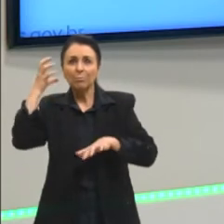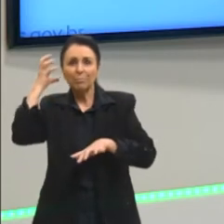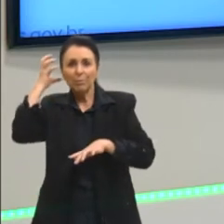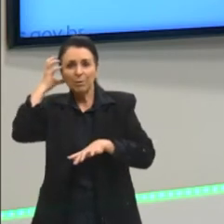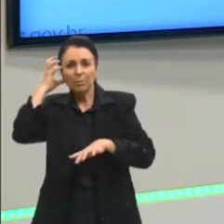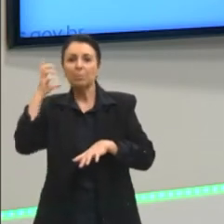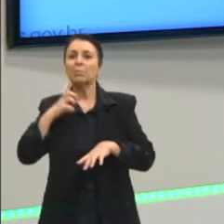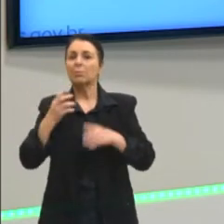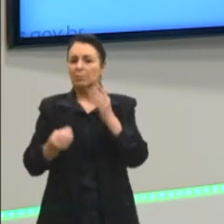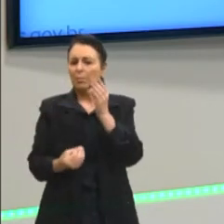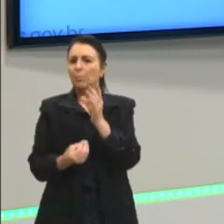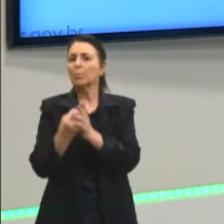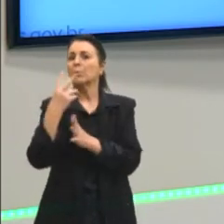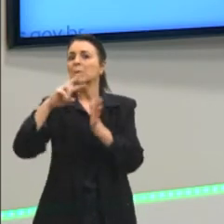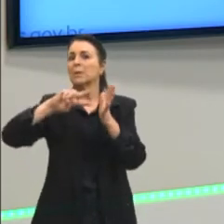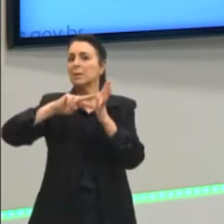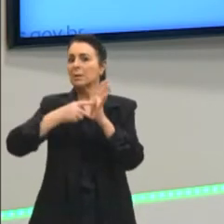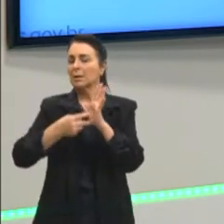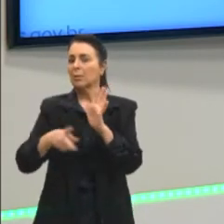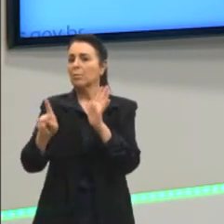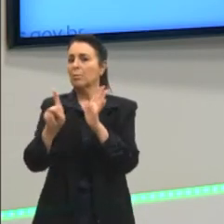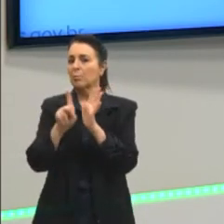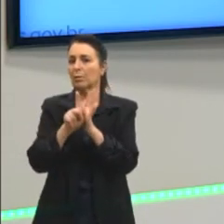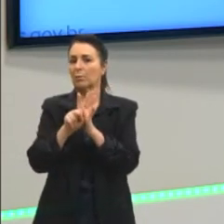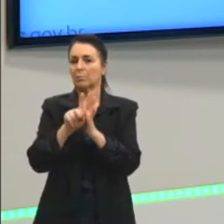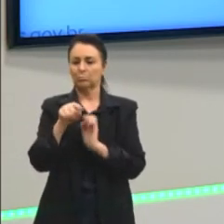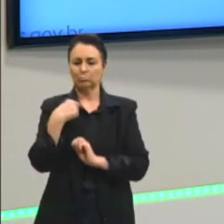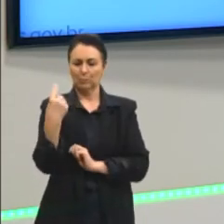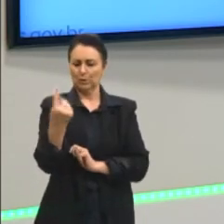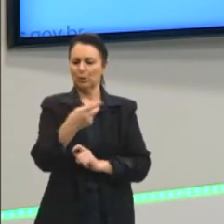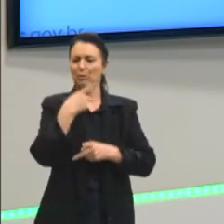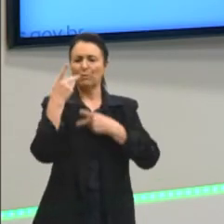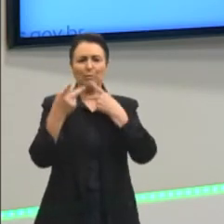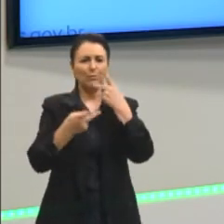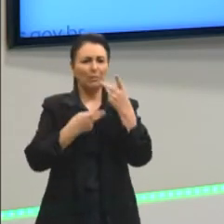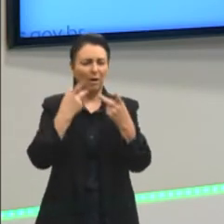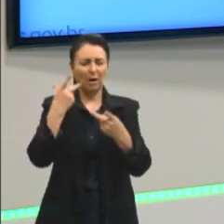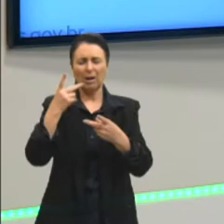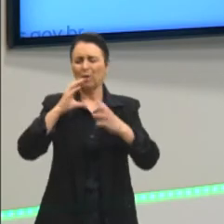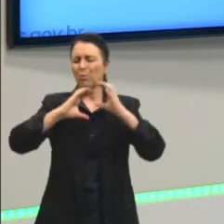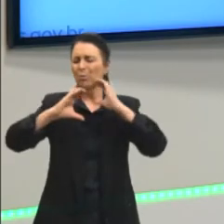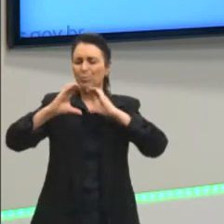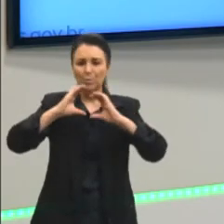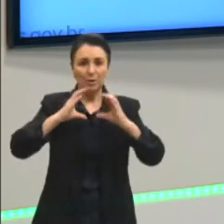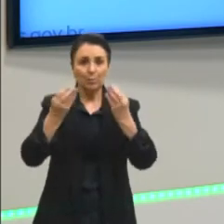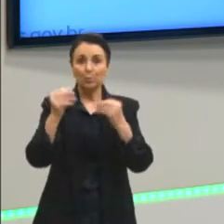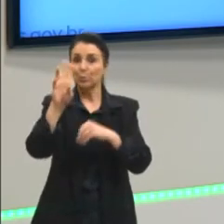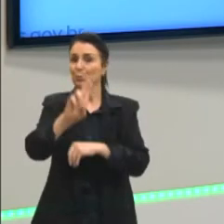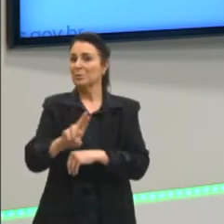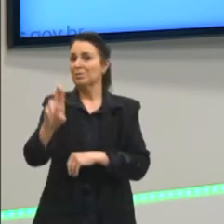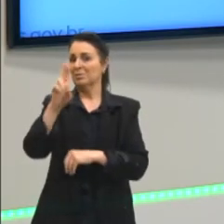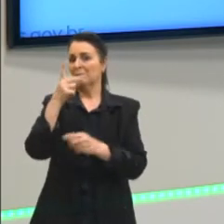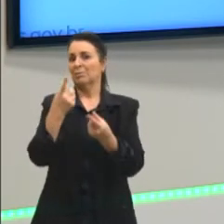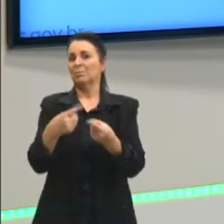de significado. A gente fala muito, a gente comunica muito através da música.